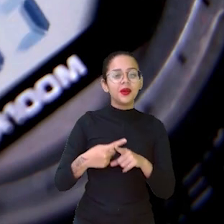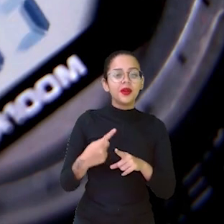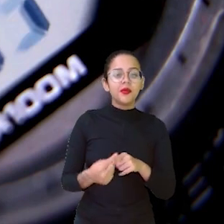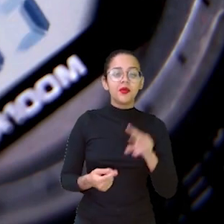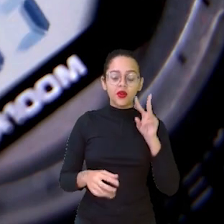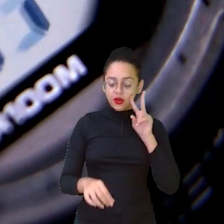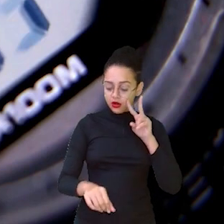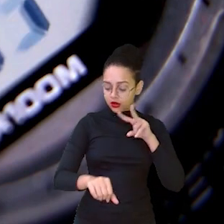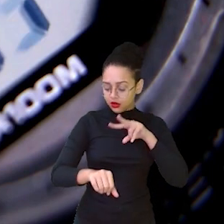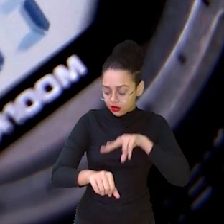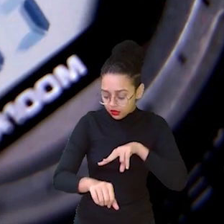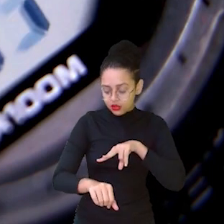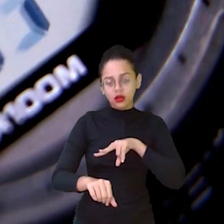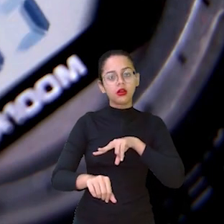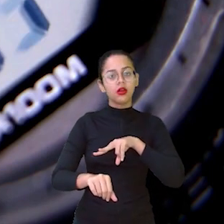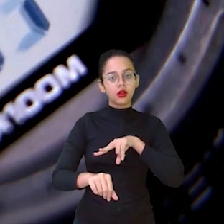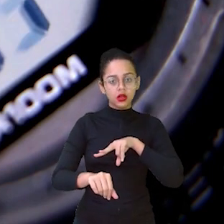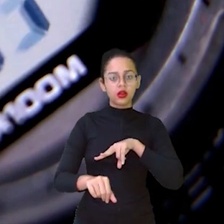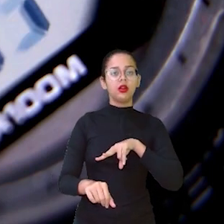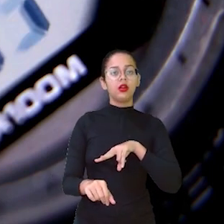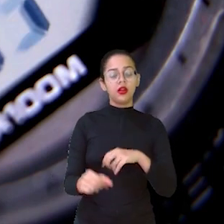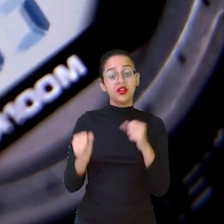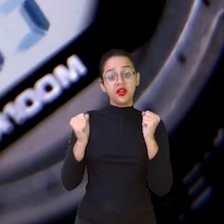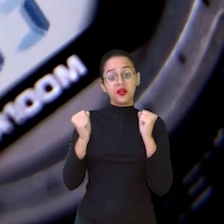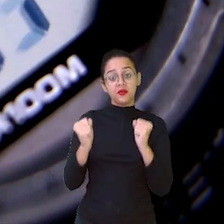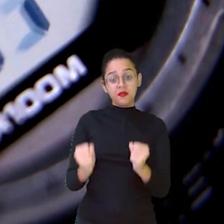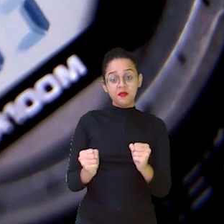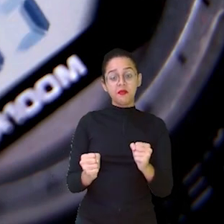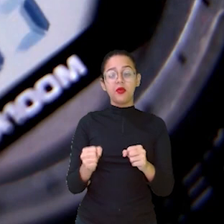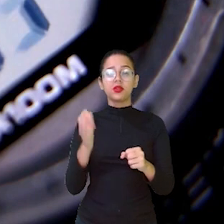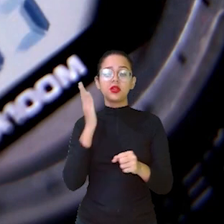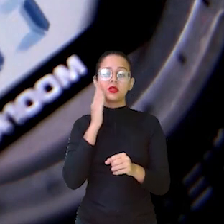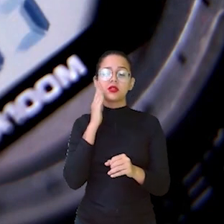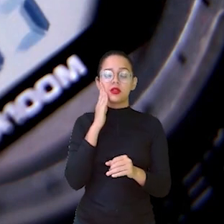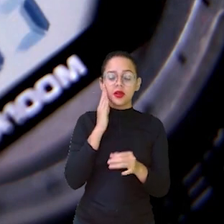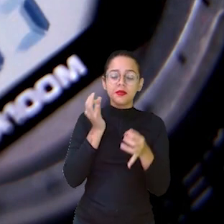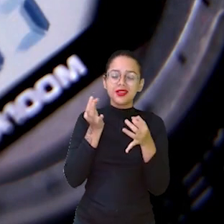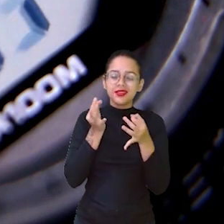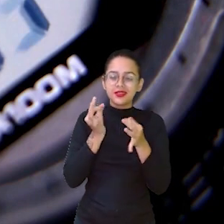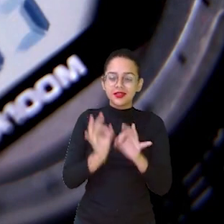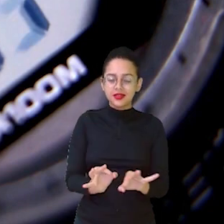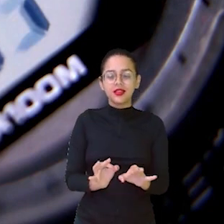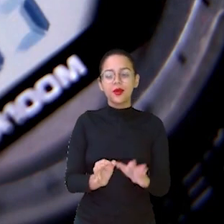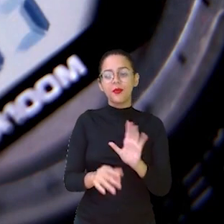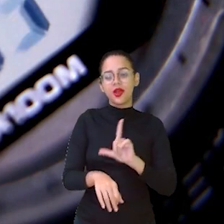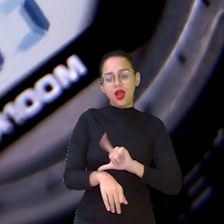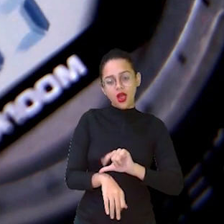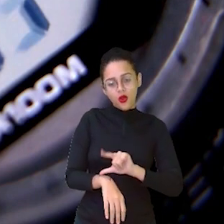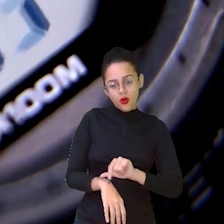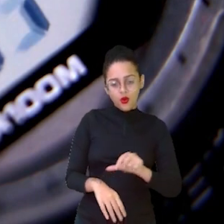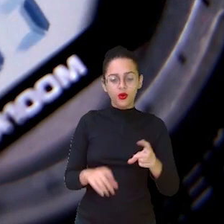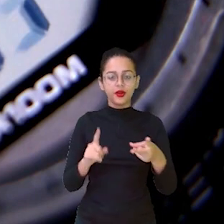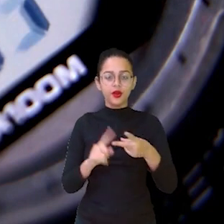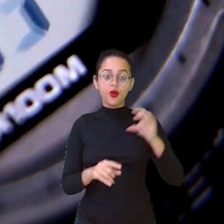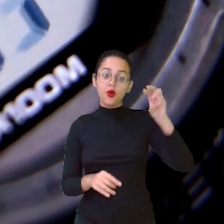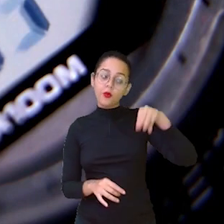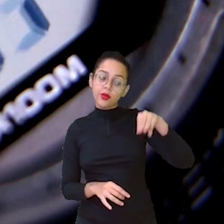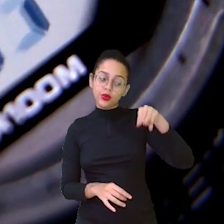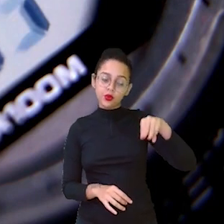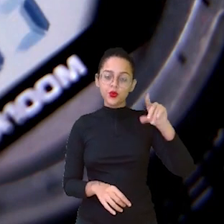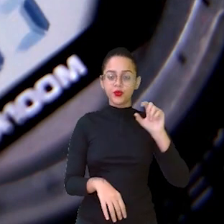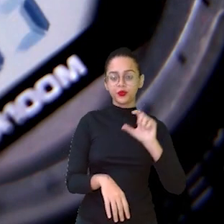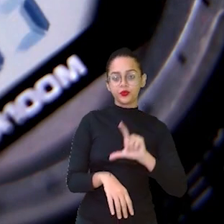visualização dele, do painelzinho, a gente pode medir exatamente as horas, os minutos